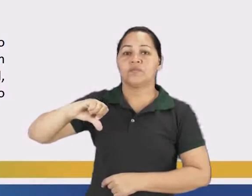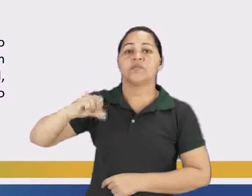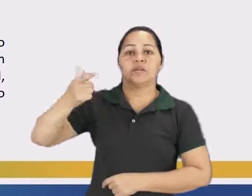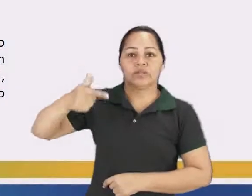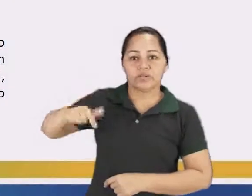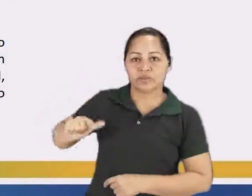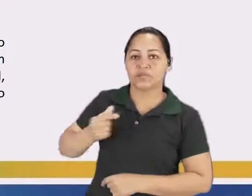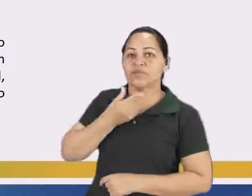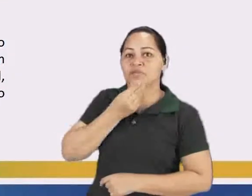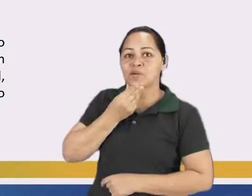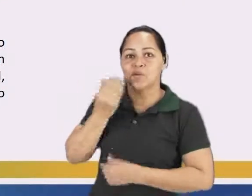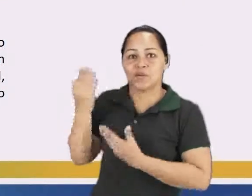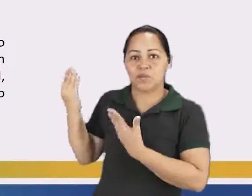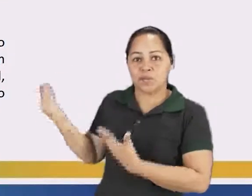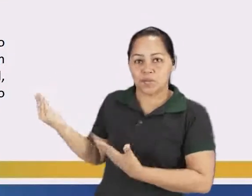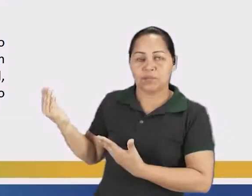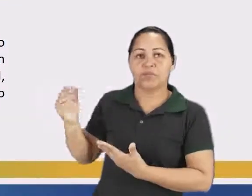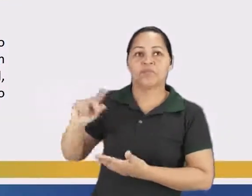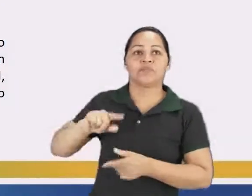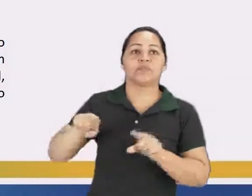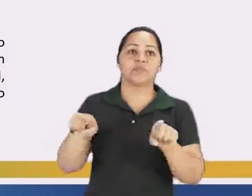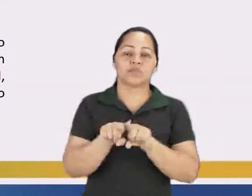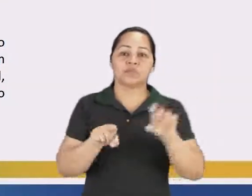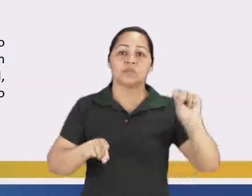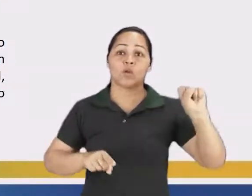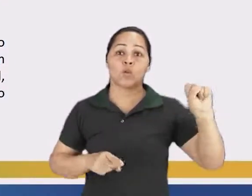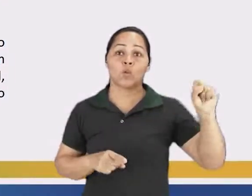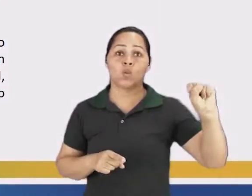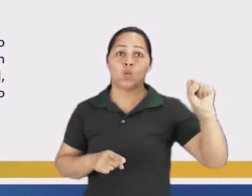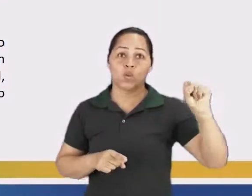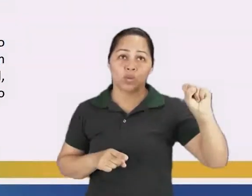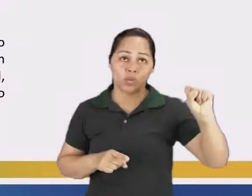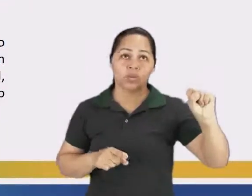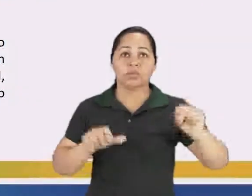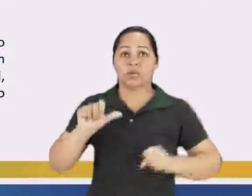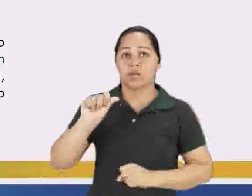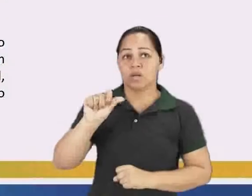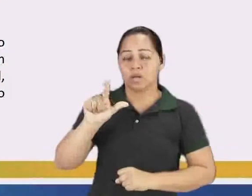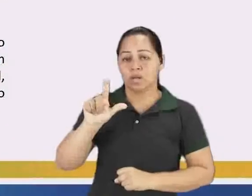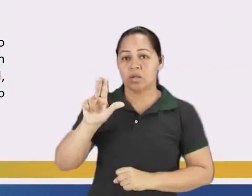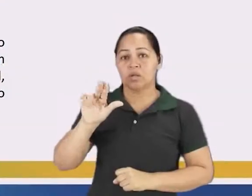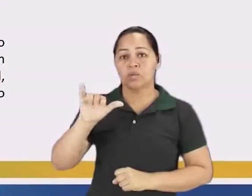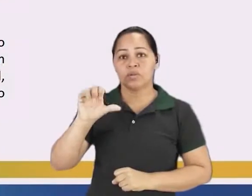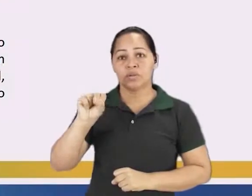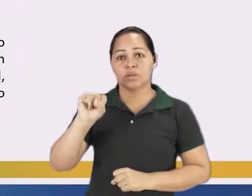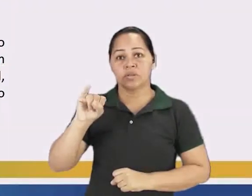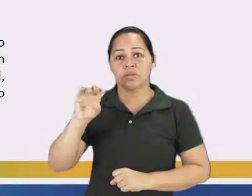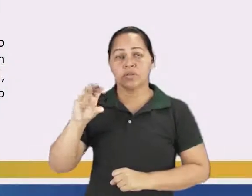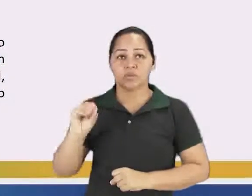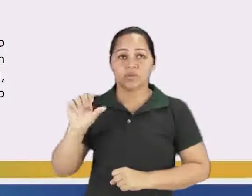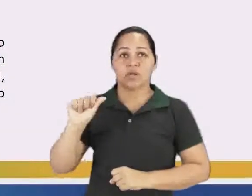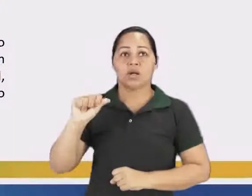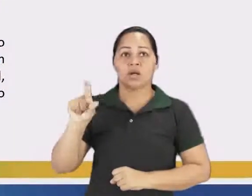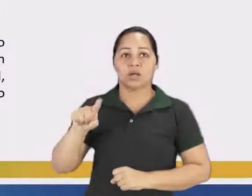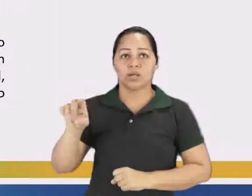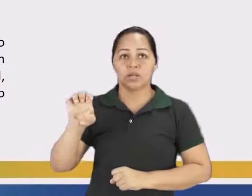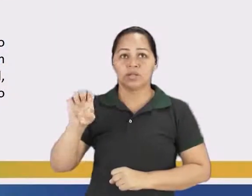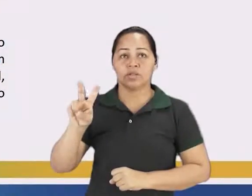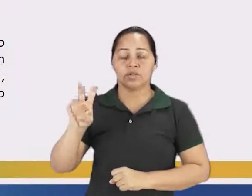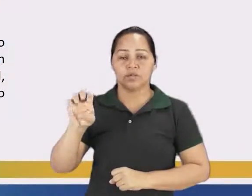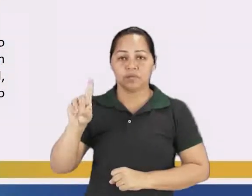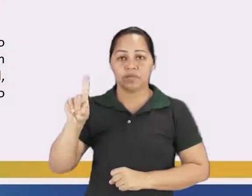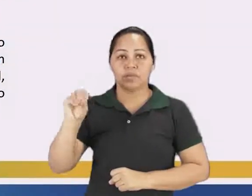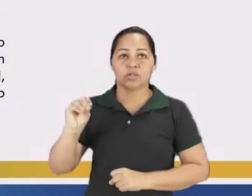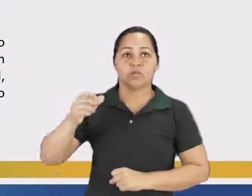do conhecimento. O Curtiço, de não menos importante, Aloysio Azevedo, trabalho naturalismo, a